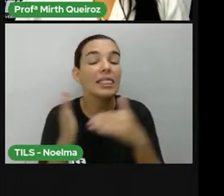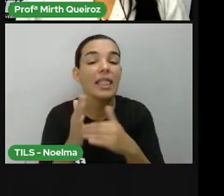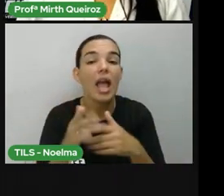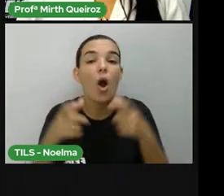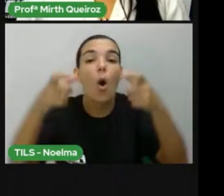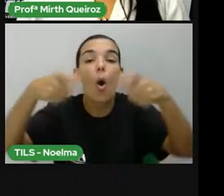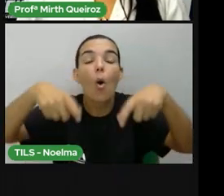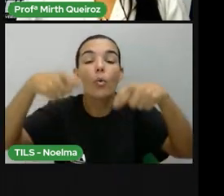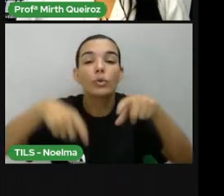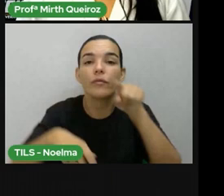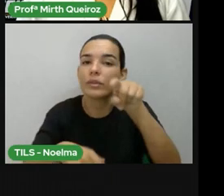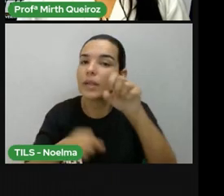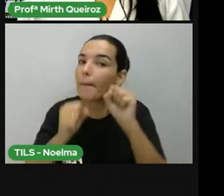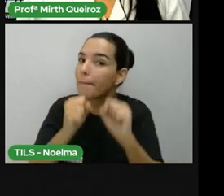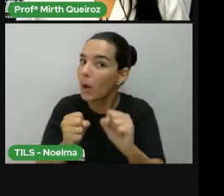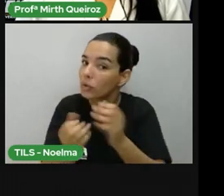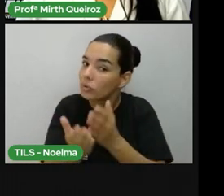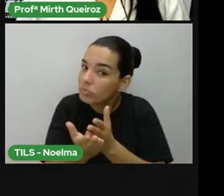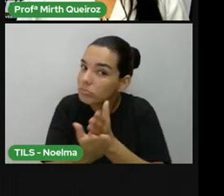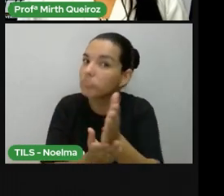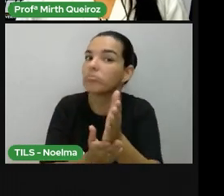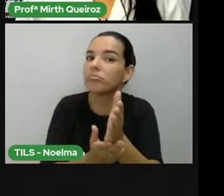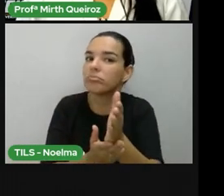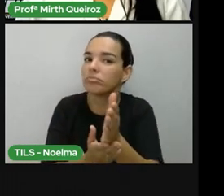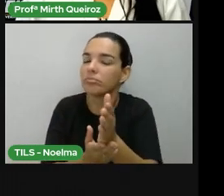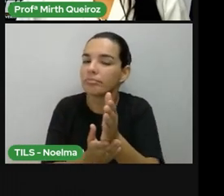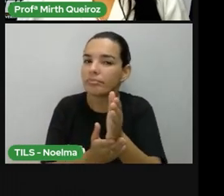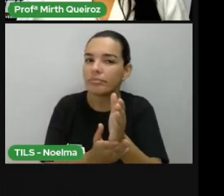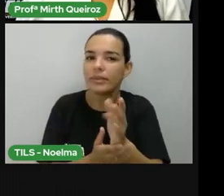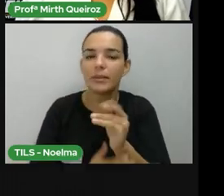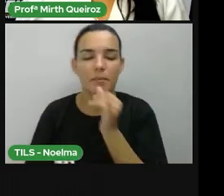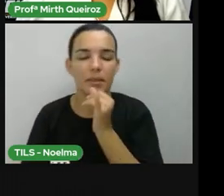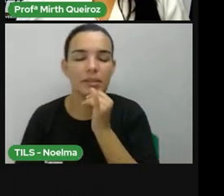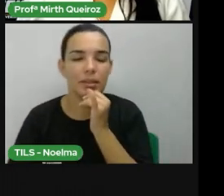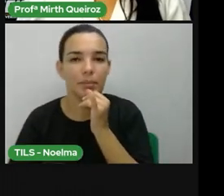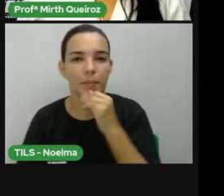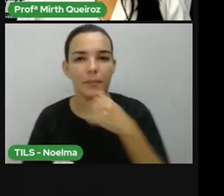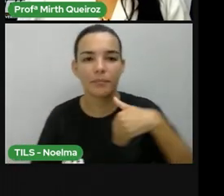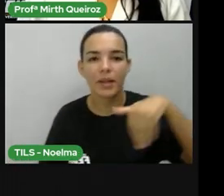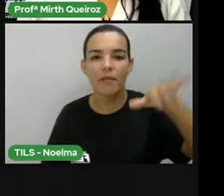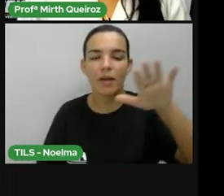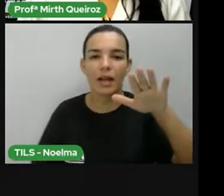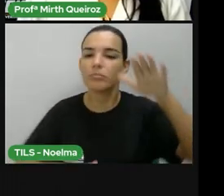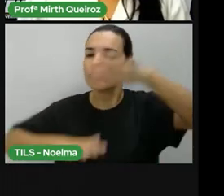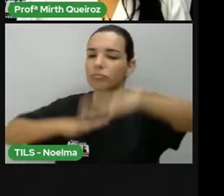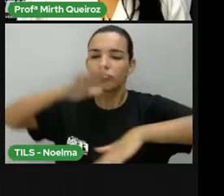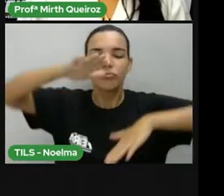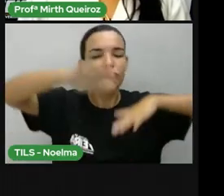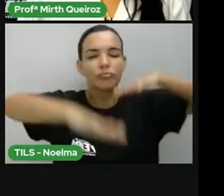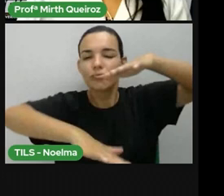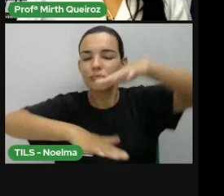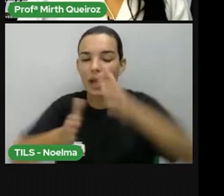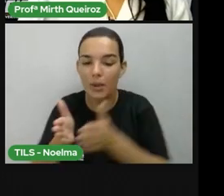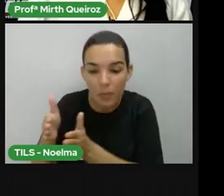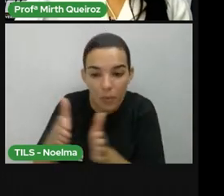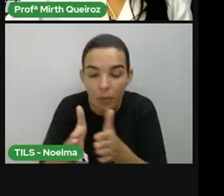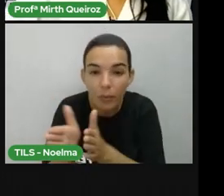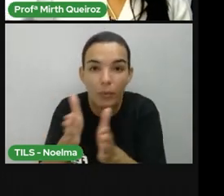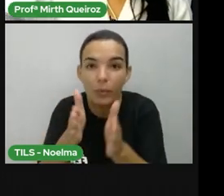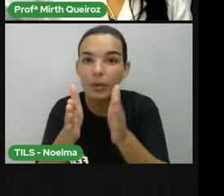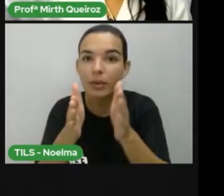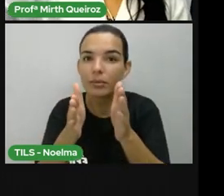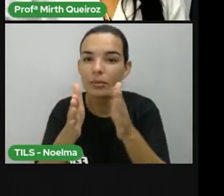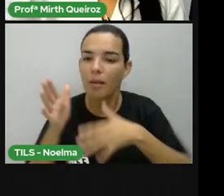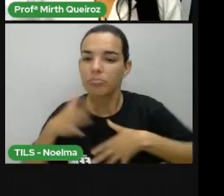Por exemplo, quando vocês vão tomar banho no rio, aí os pais de vocês falam assim, ó, vocês só podem